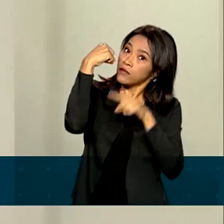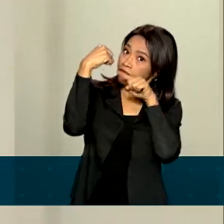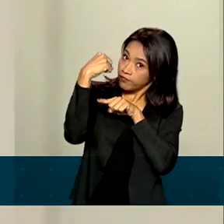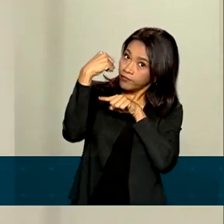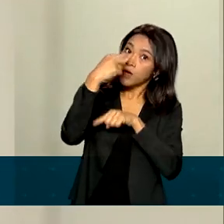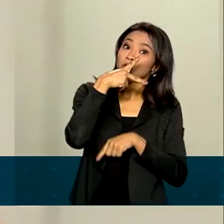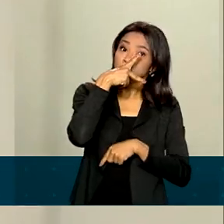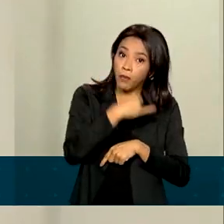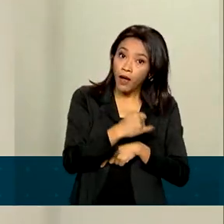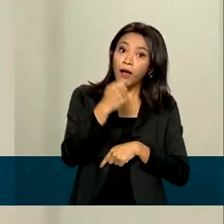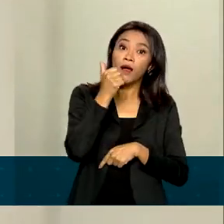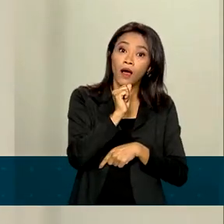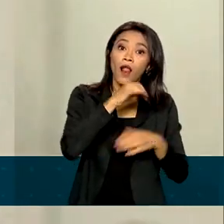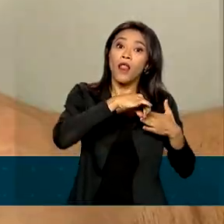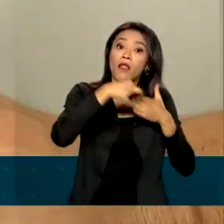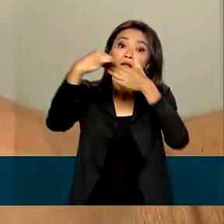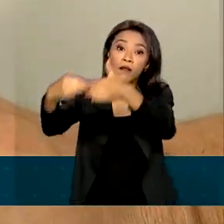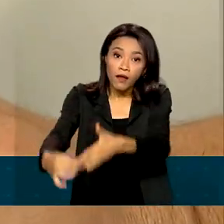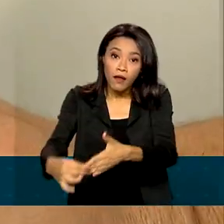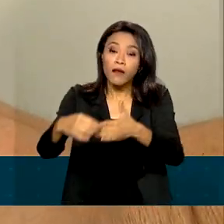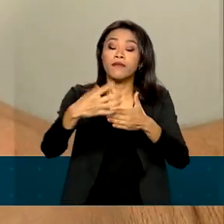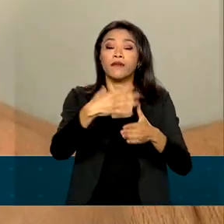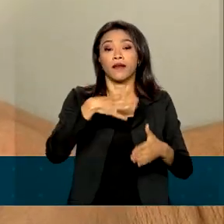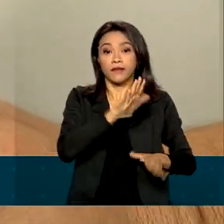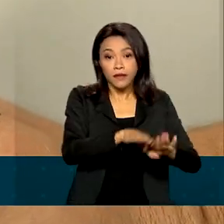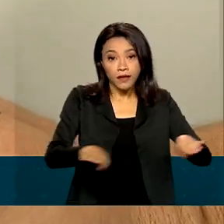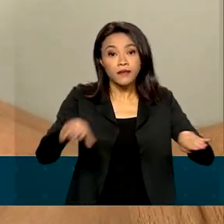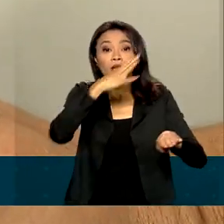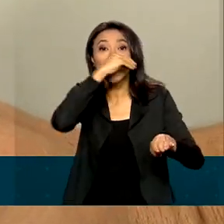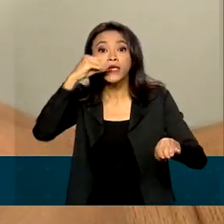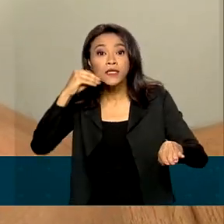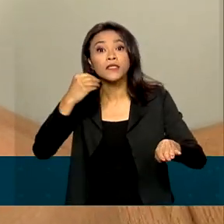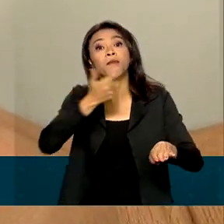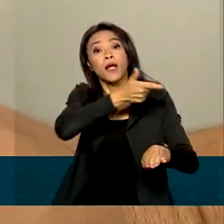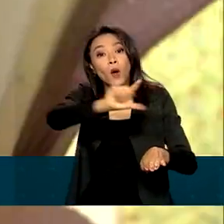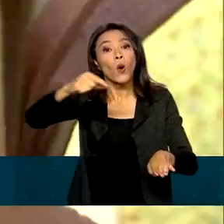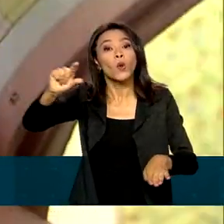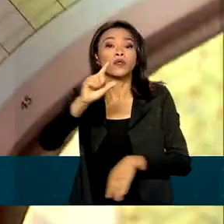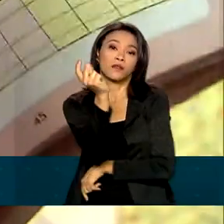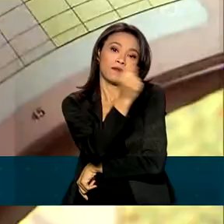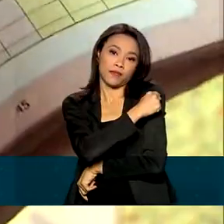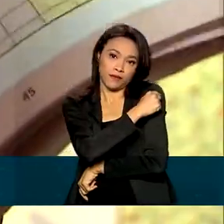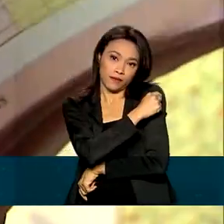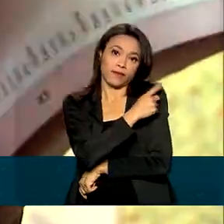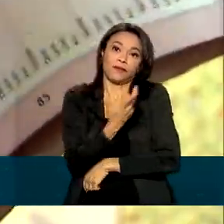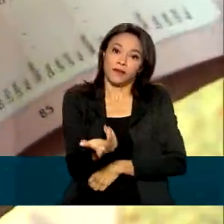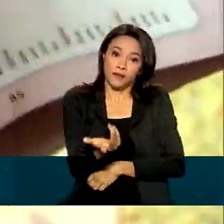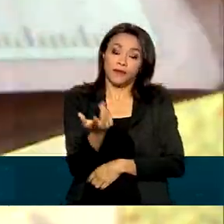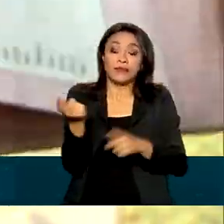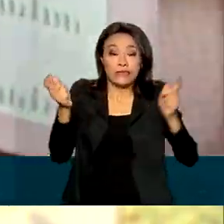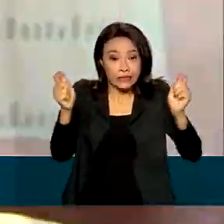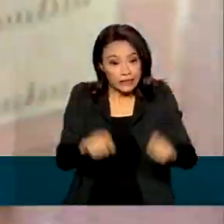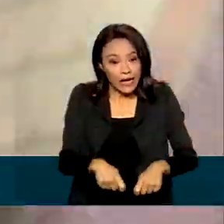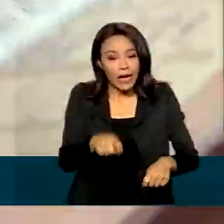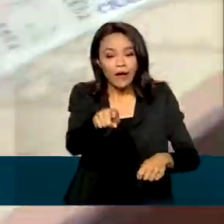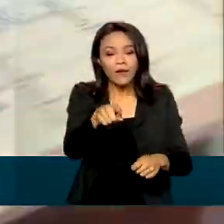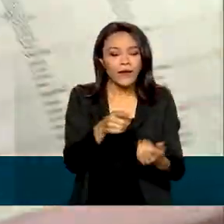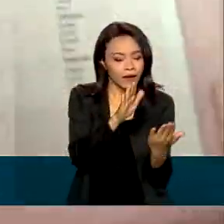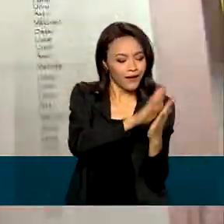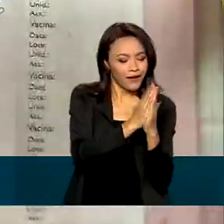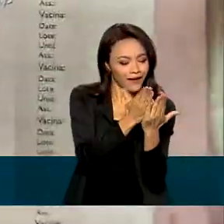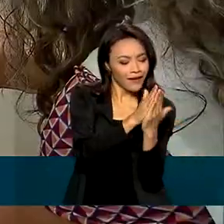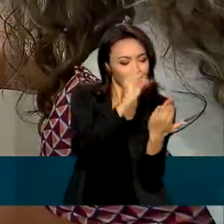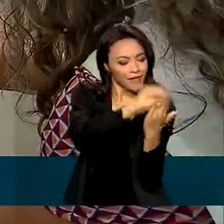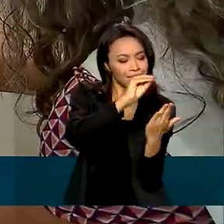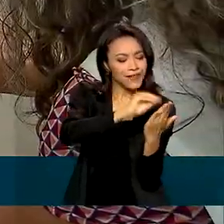os pais levem as crianças e os adolescentes para multivacinação. Assim, será possível atualizar a